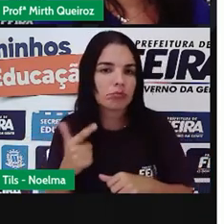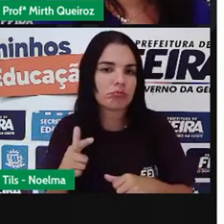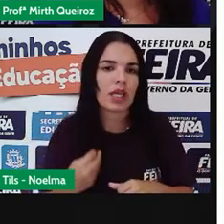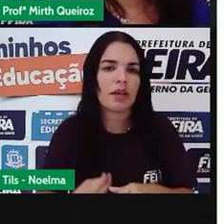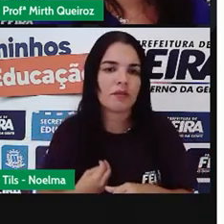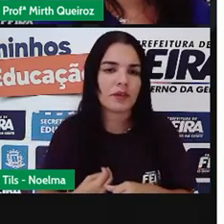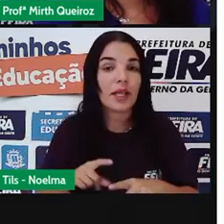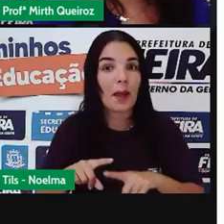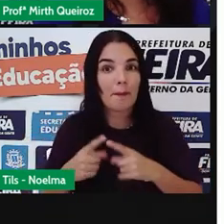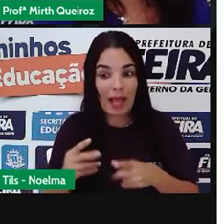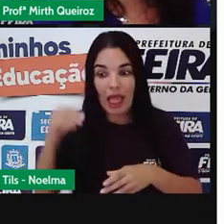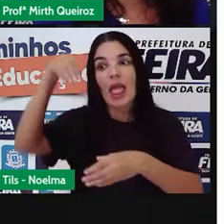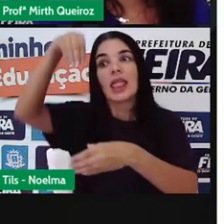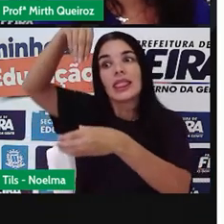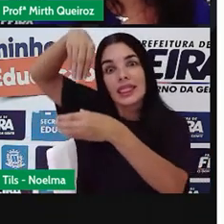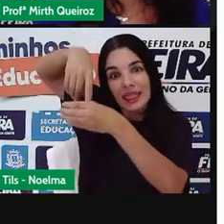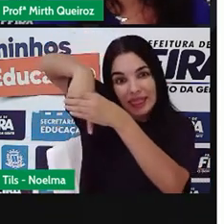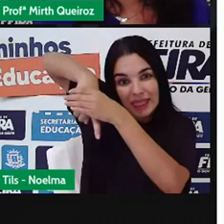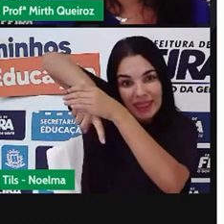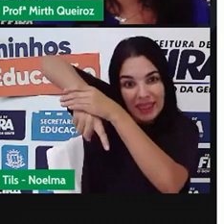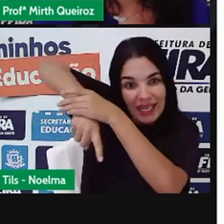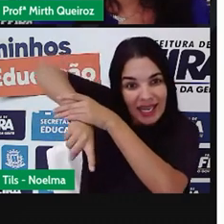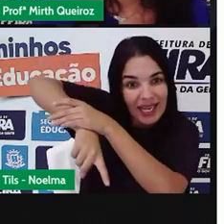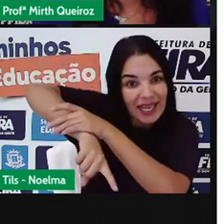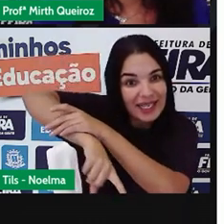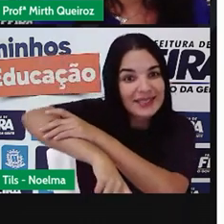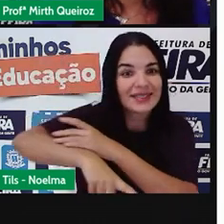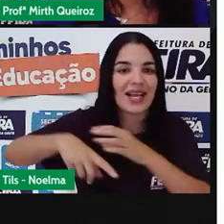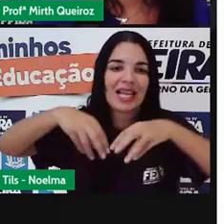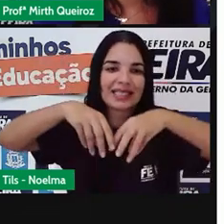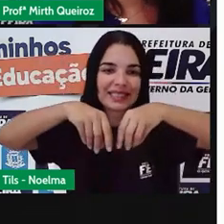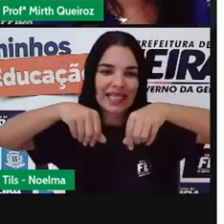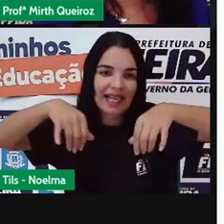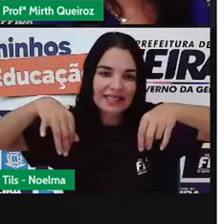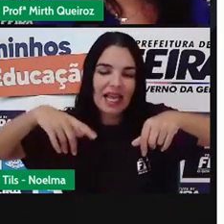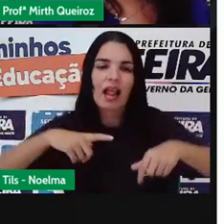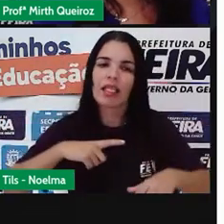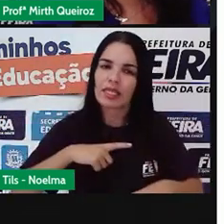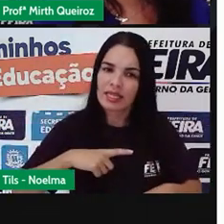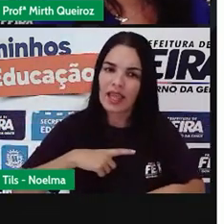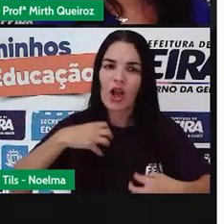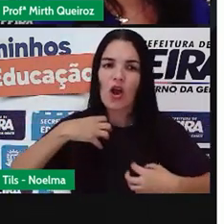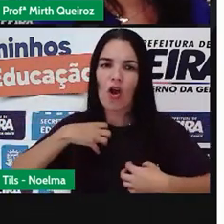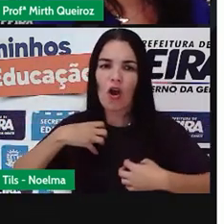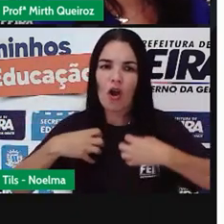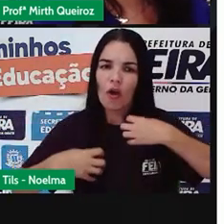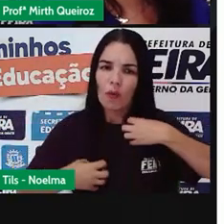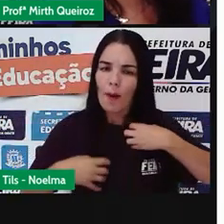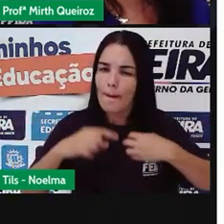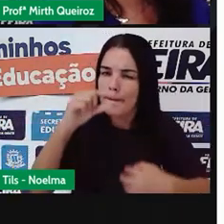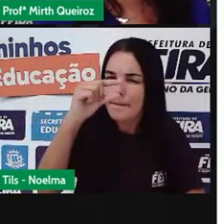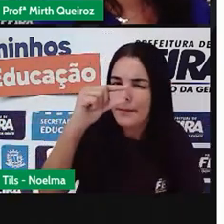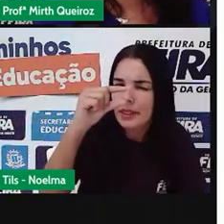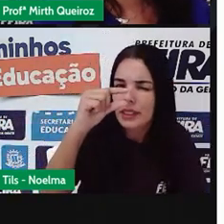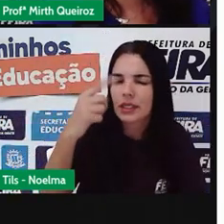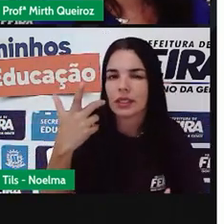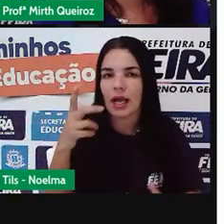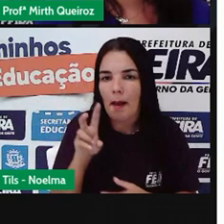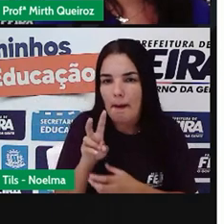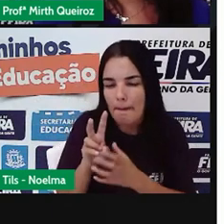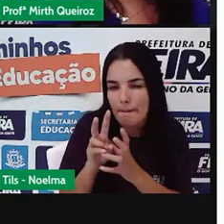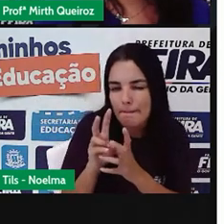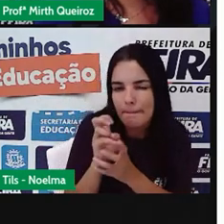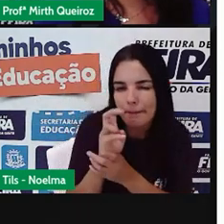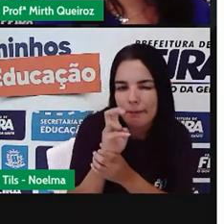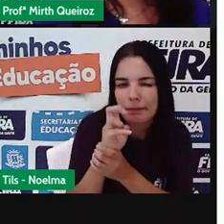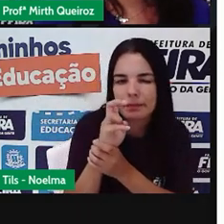solo nós também temos alguns organismos e alguns micro-organismos. Micro-organismos como bactérias, com húmus,